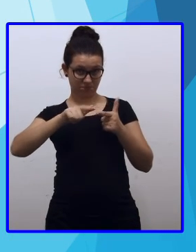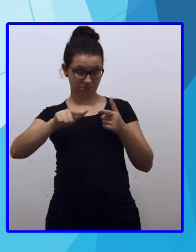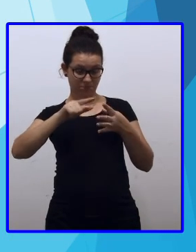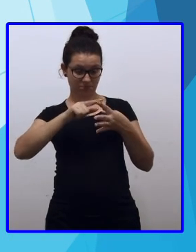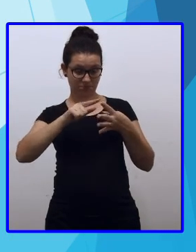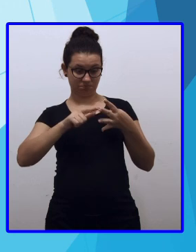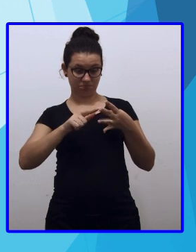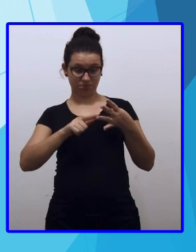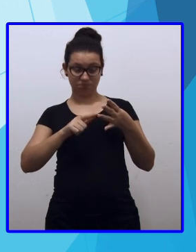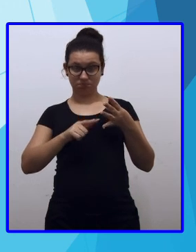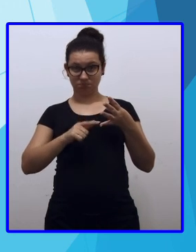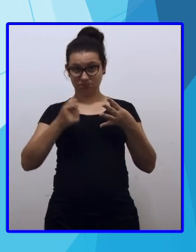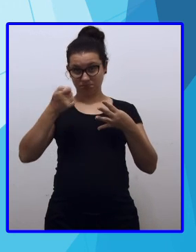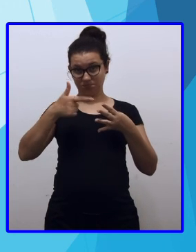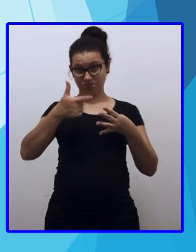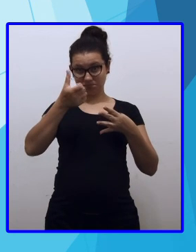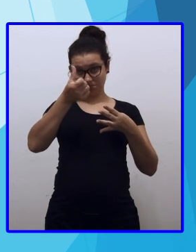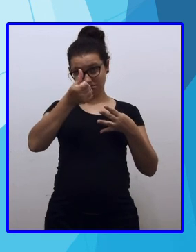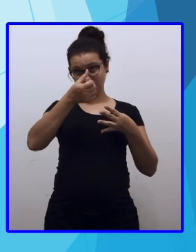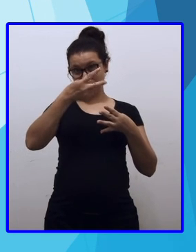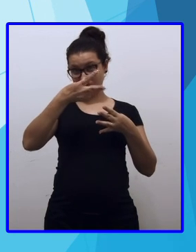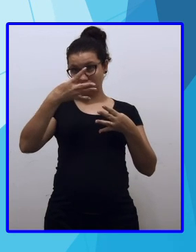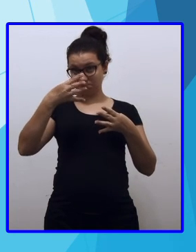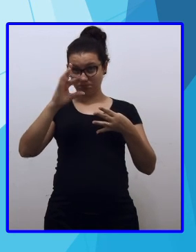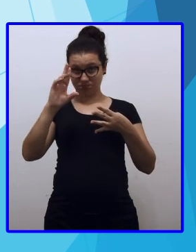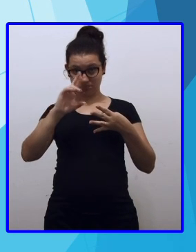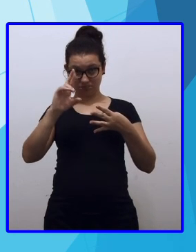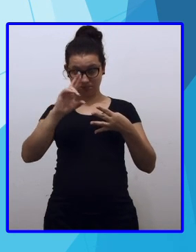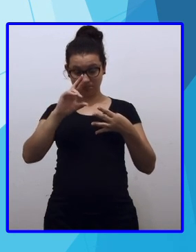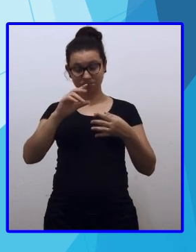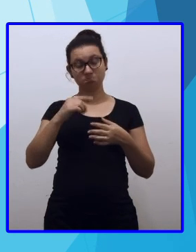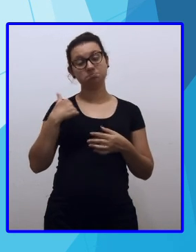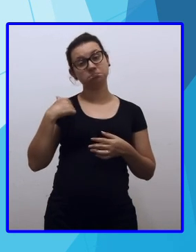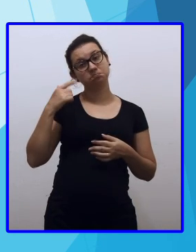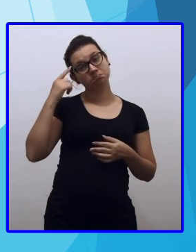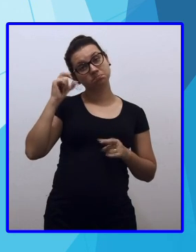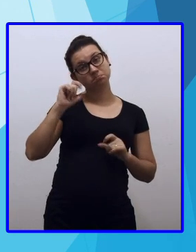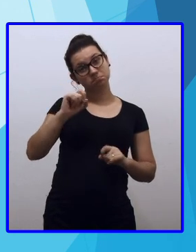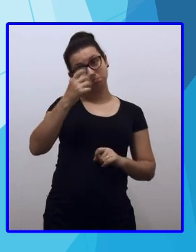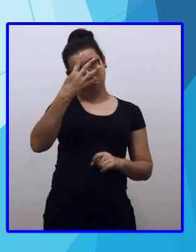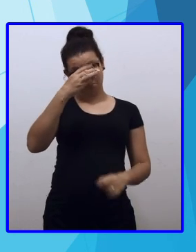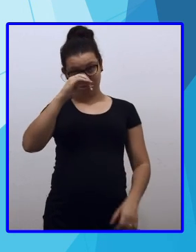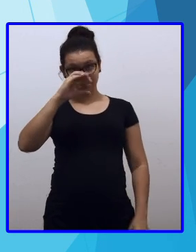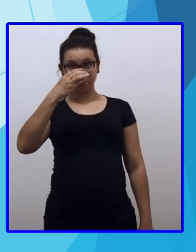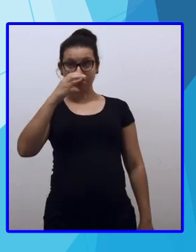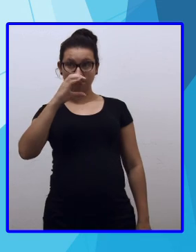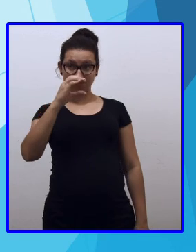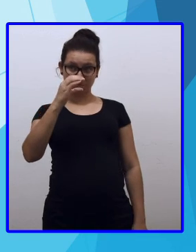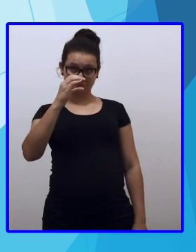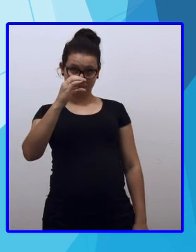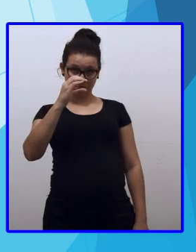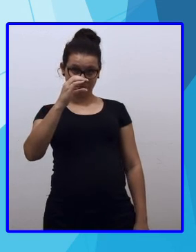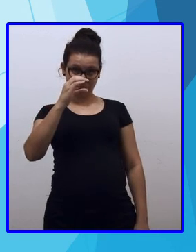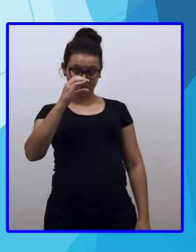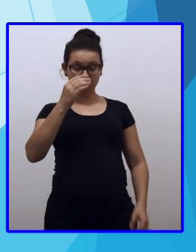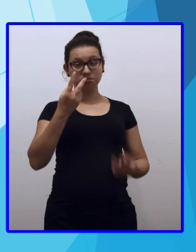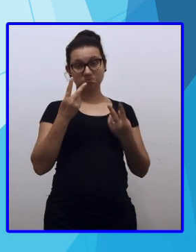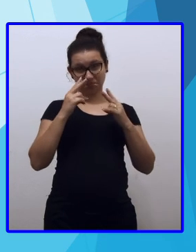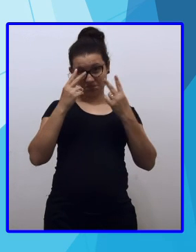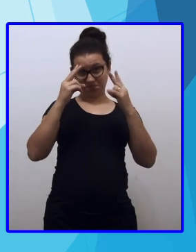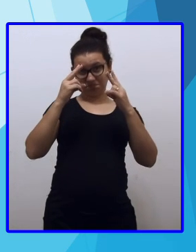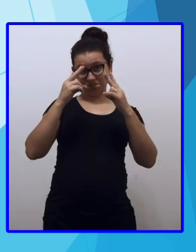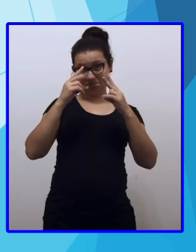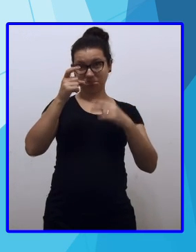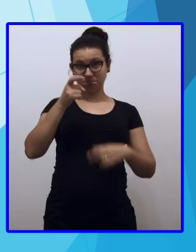Cada amigo vai pagar seiscentos e vinte e quatro reais. Aí, eu peguei os quarenta centavos do valor